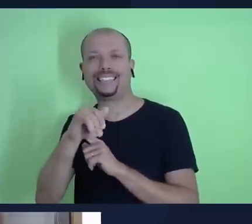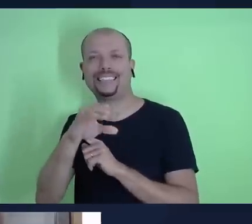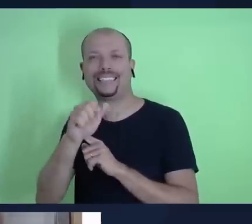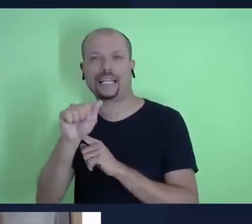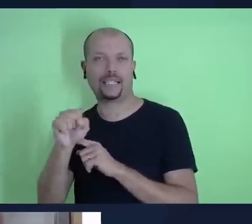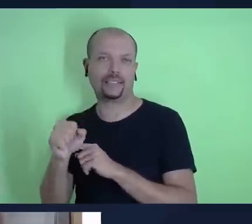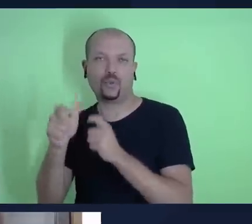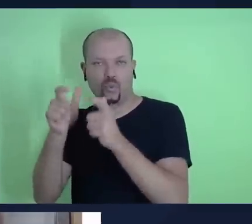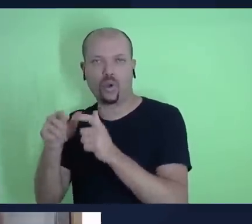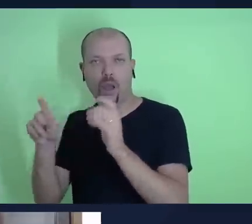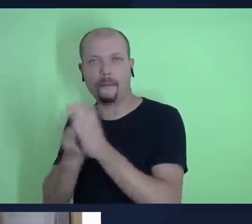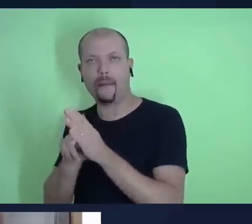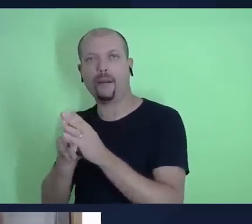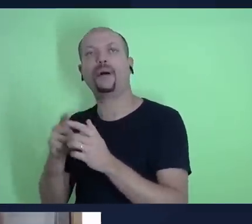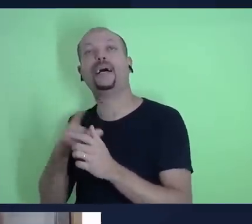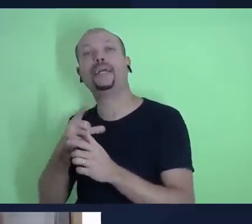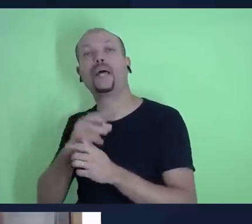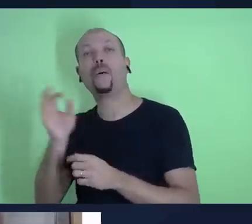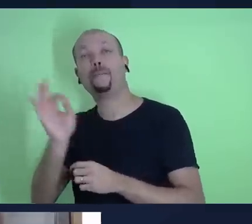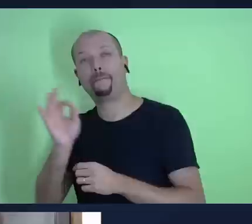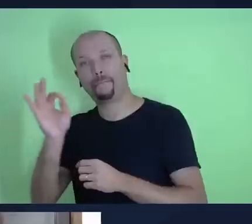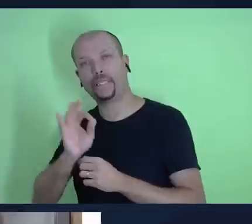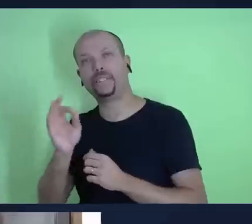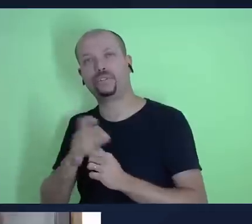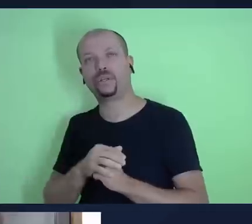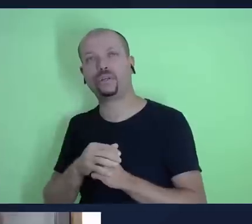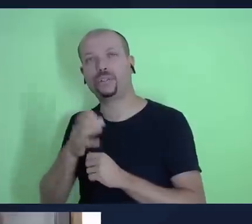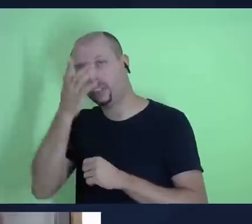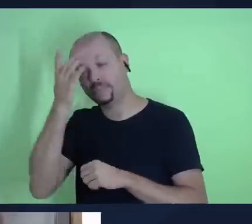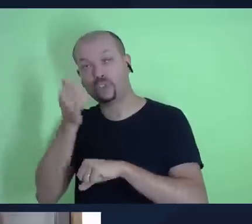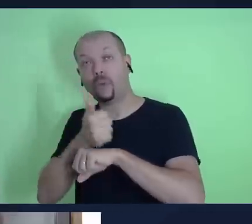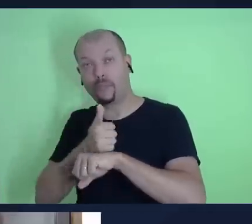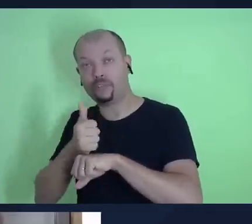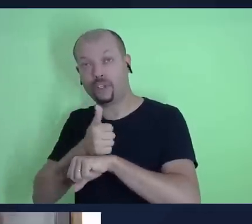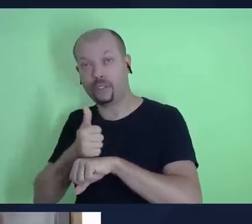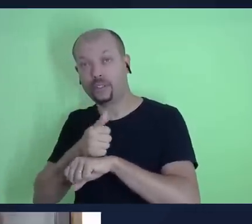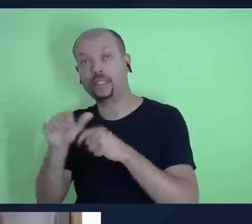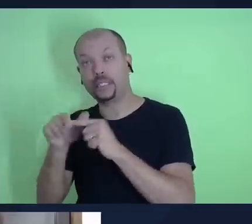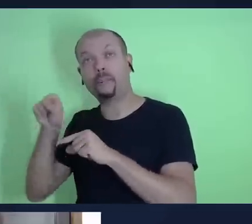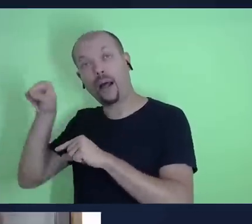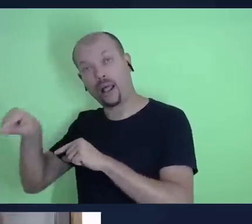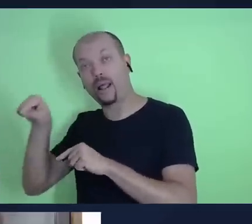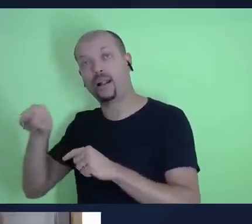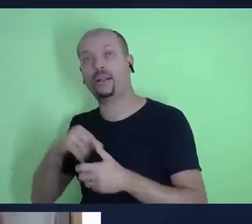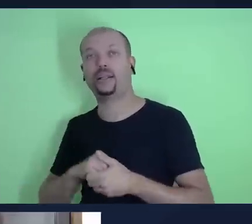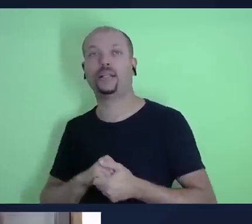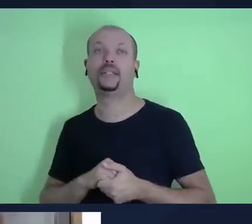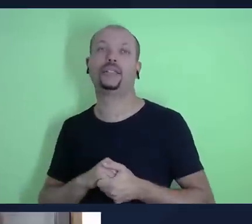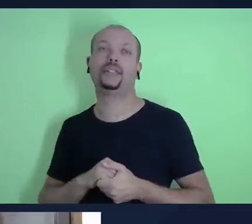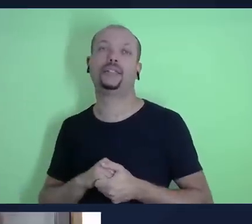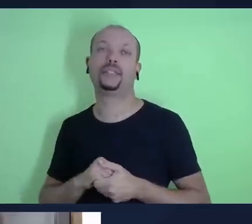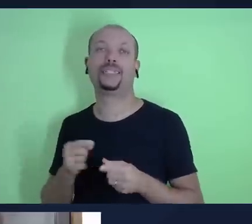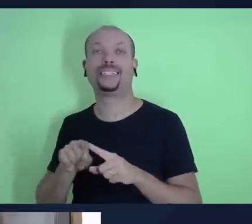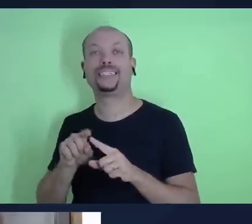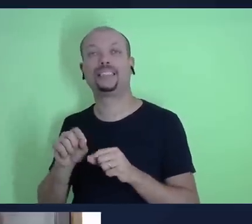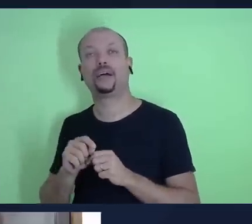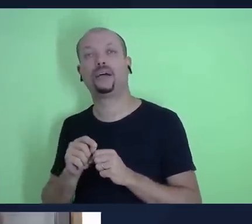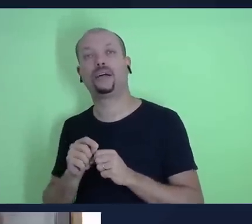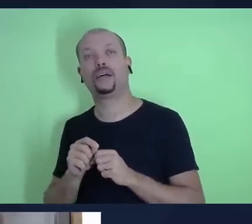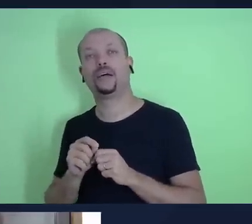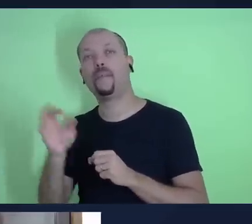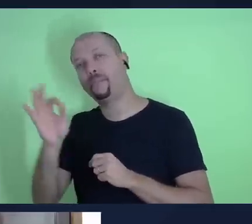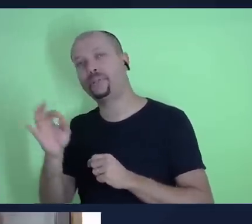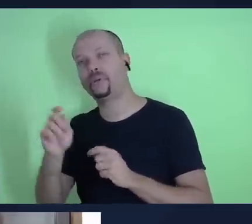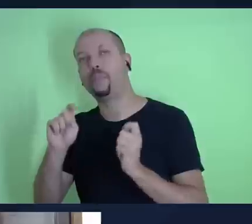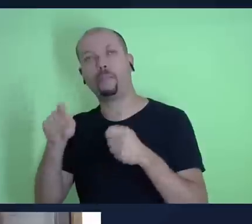cobram um percentual dos profissionais que trabalham lá dentro certo esse percentual pode ser de